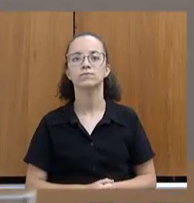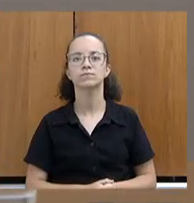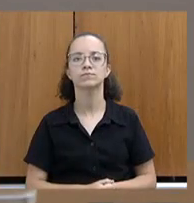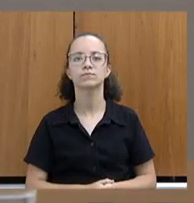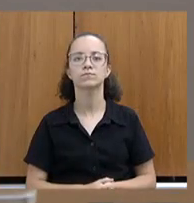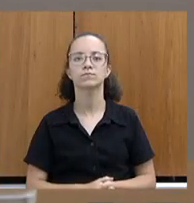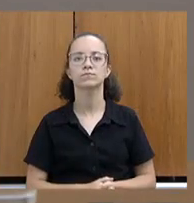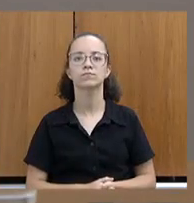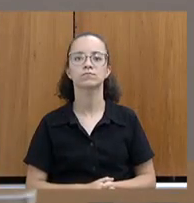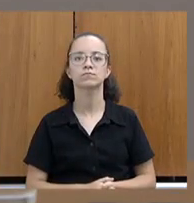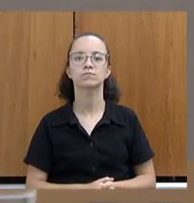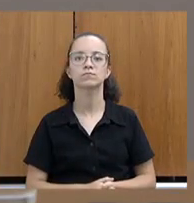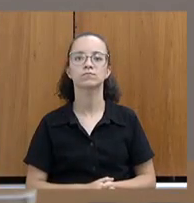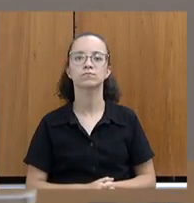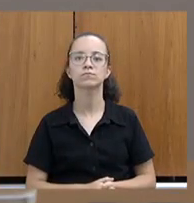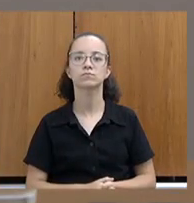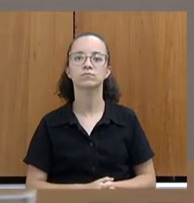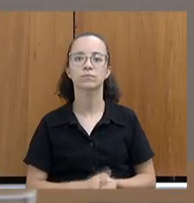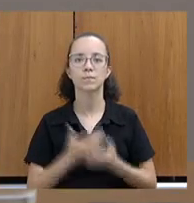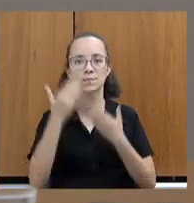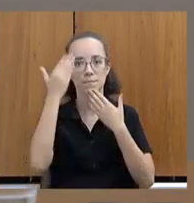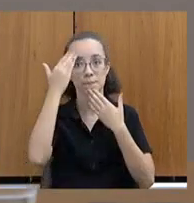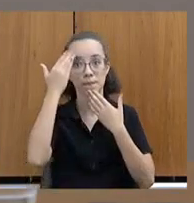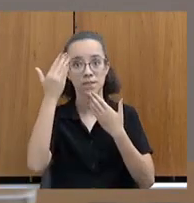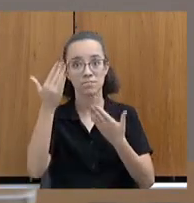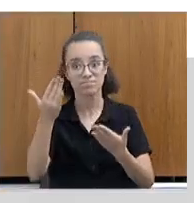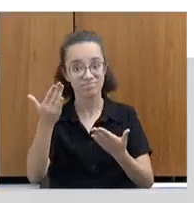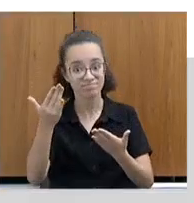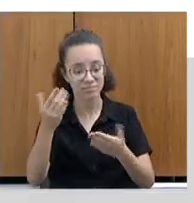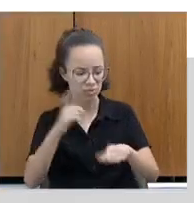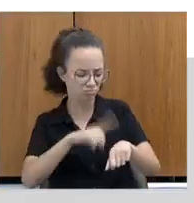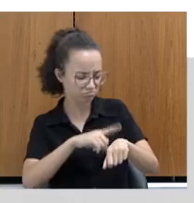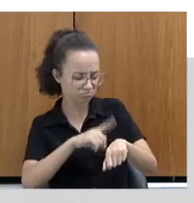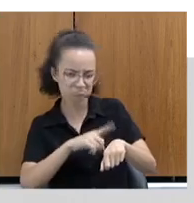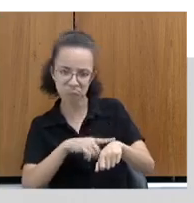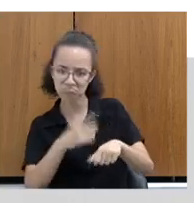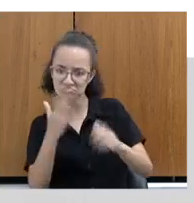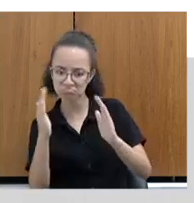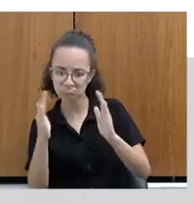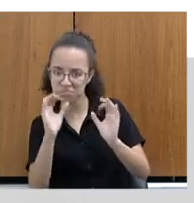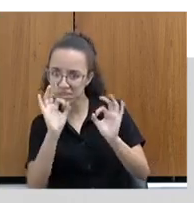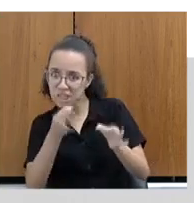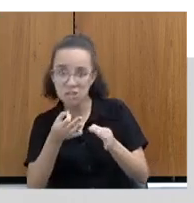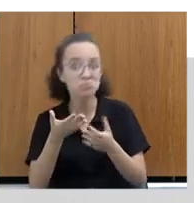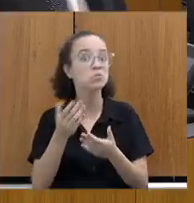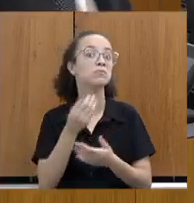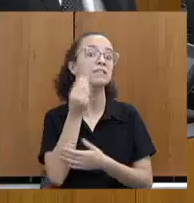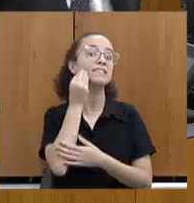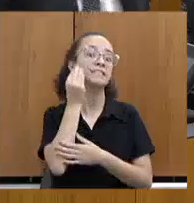Por favor. Obrigada. Nem sei se cumpriu o prazo ou não. Se falei, tentei cumprir.